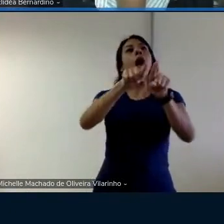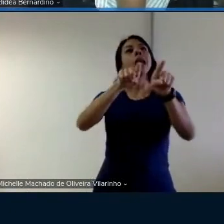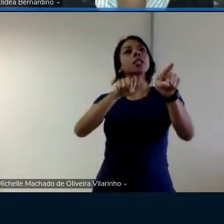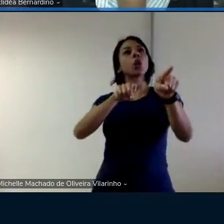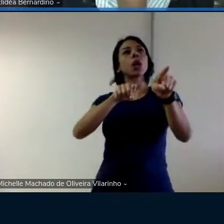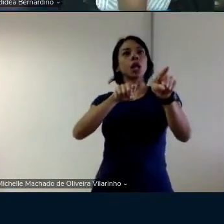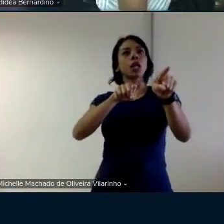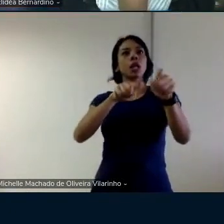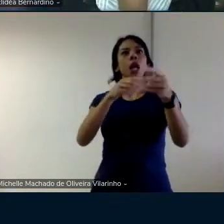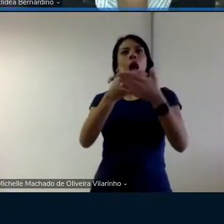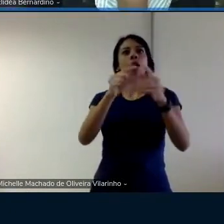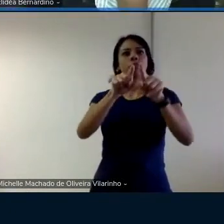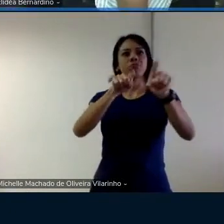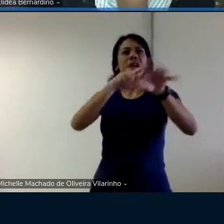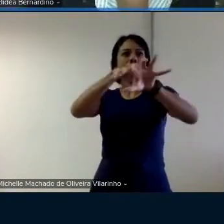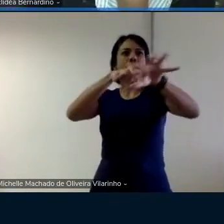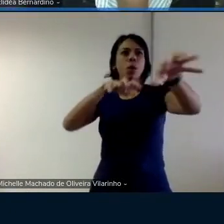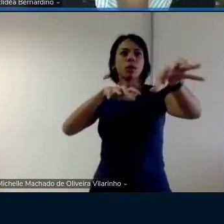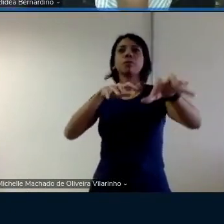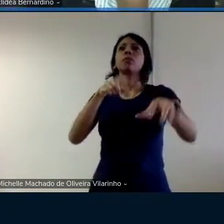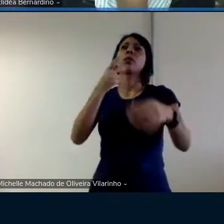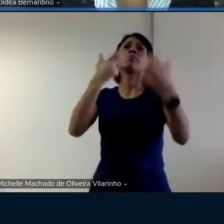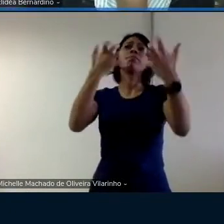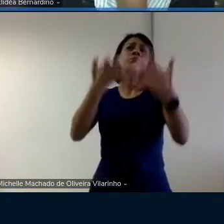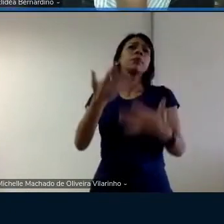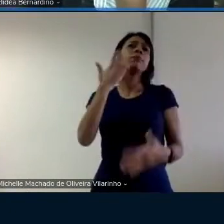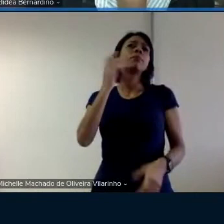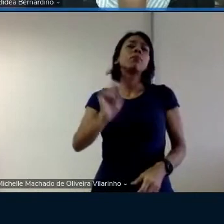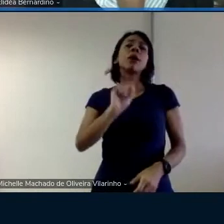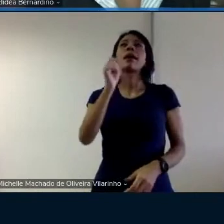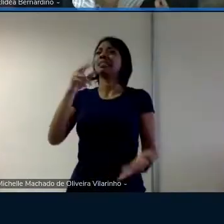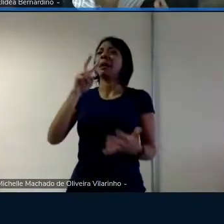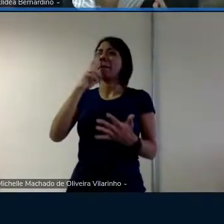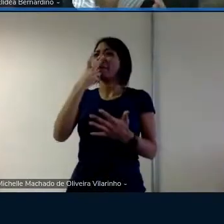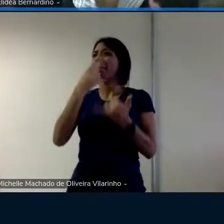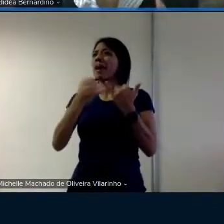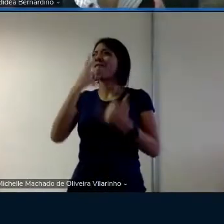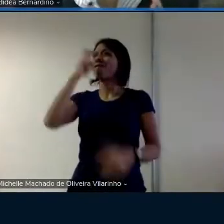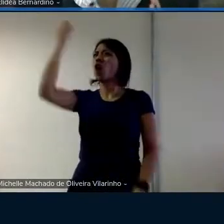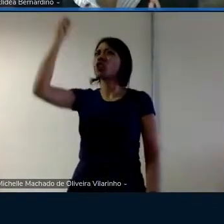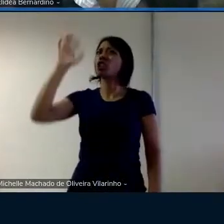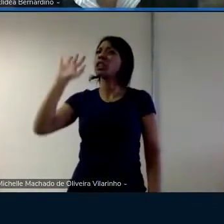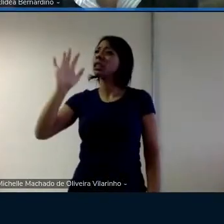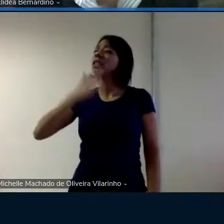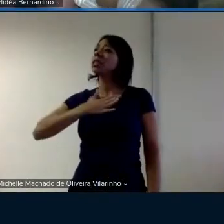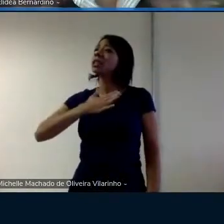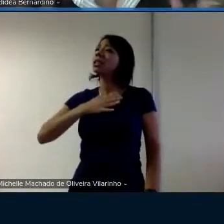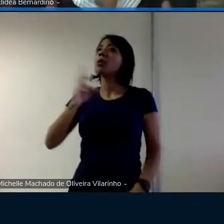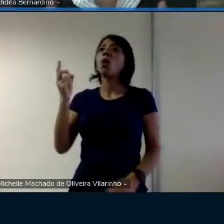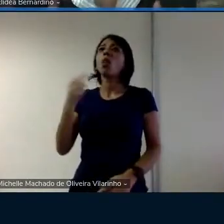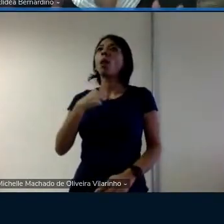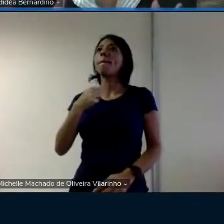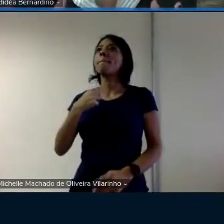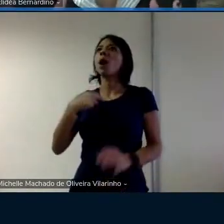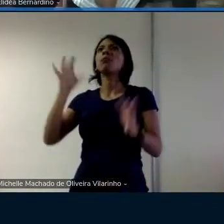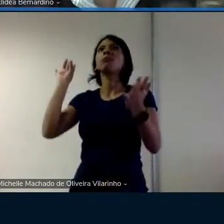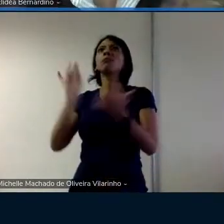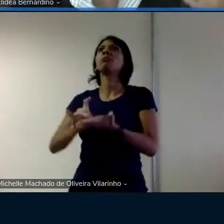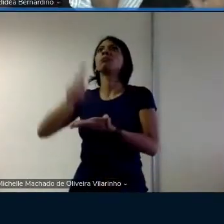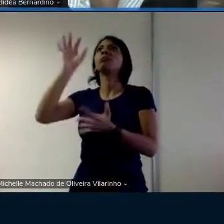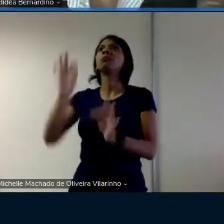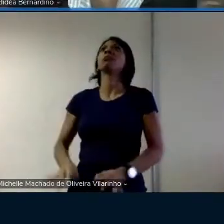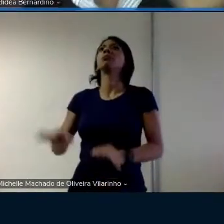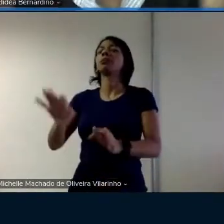mais porque você coloca assim que a leitura de texto não pode ser uma conclusão assim tão categórica